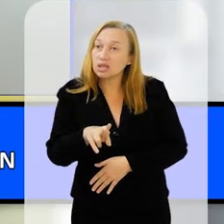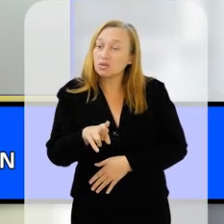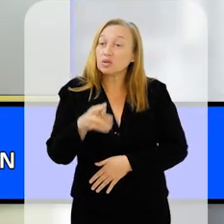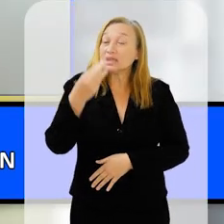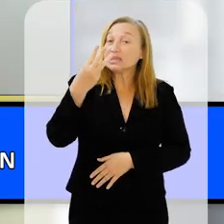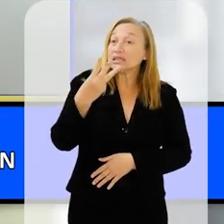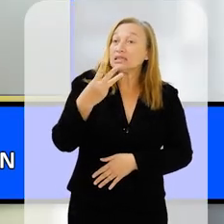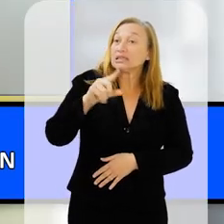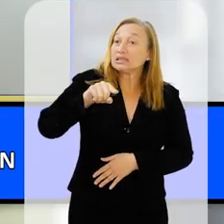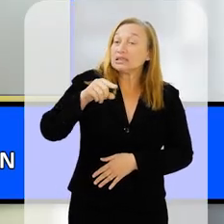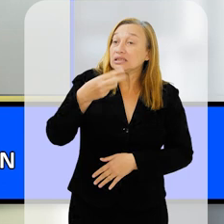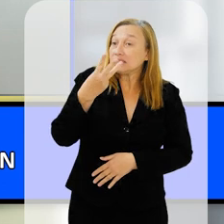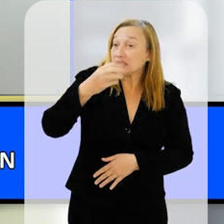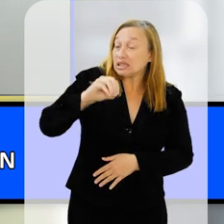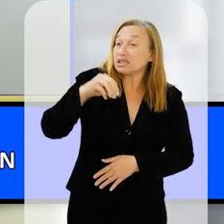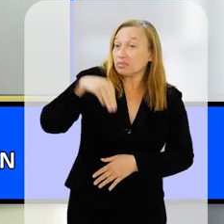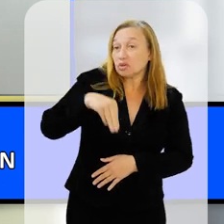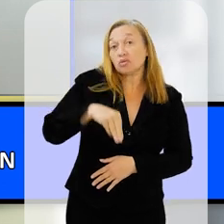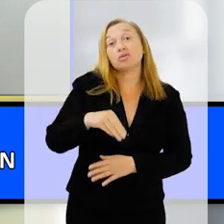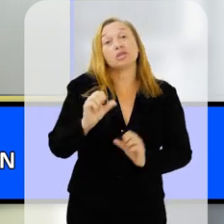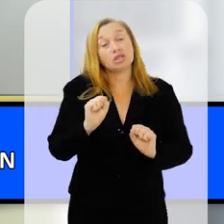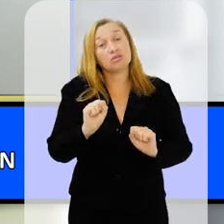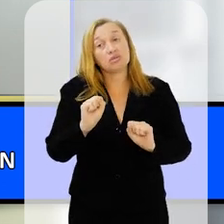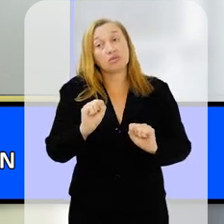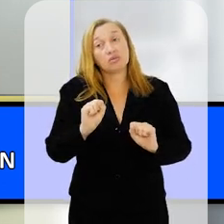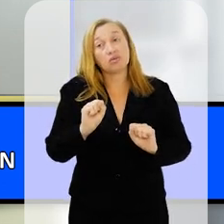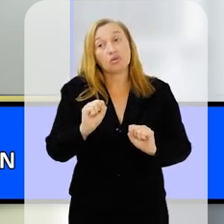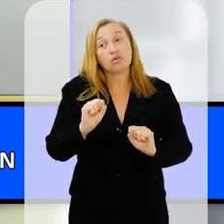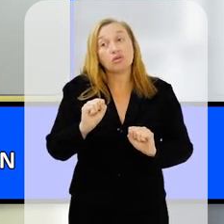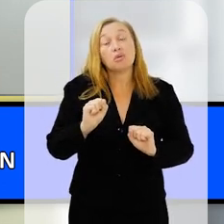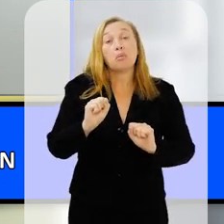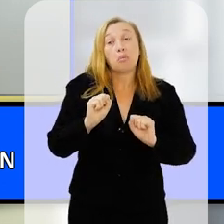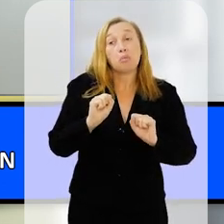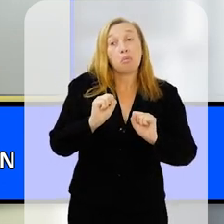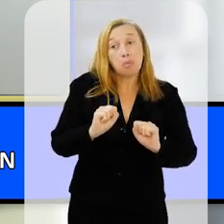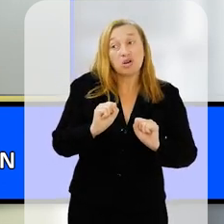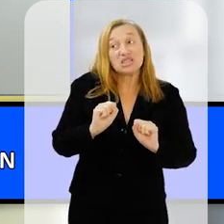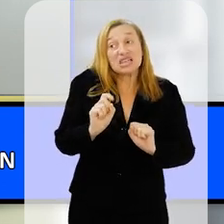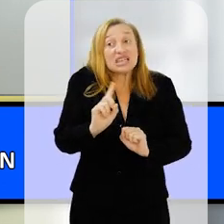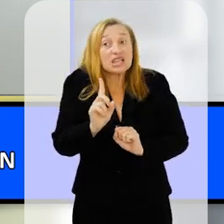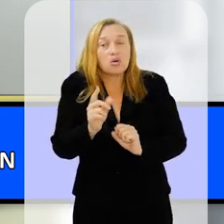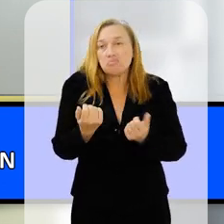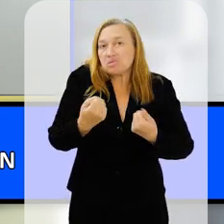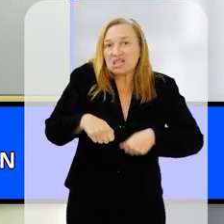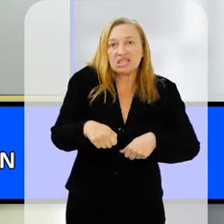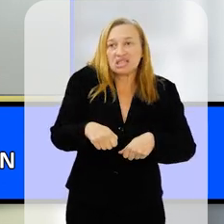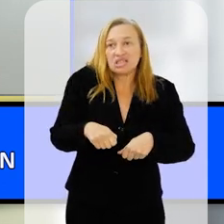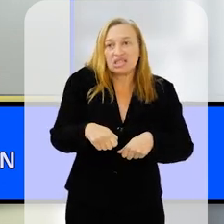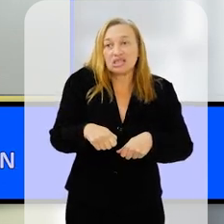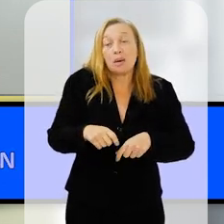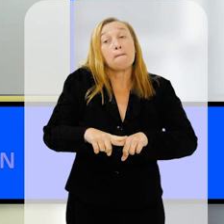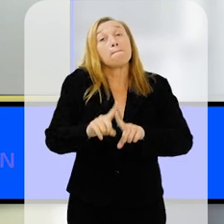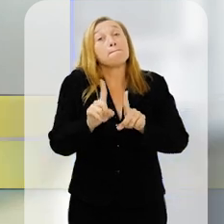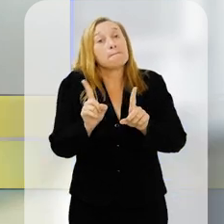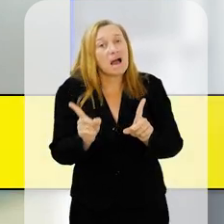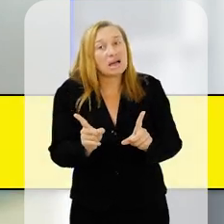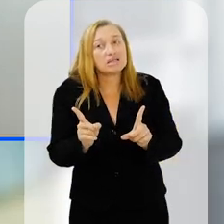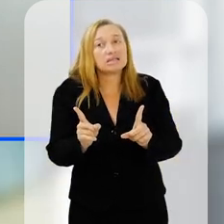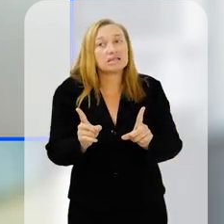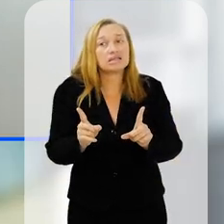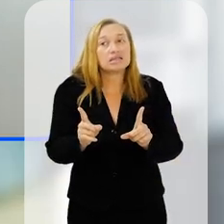resultados a partir de 30 minutos, temos fortes indícios que pode ser que não, pode ser que não precise passar,